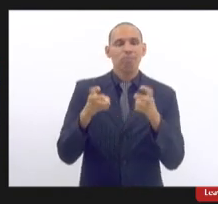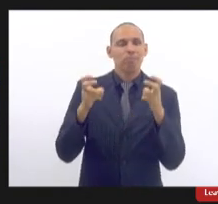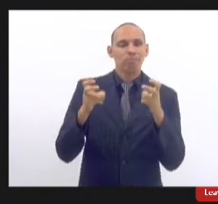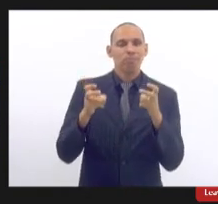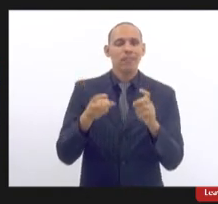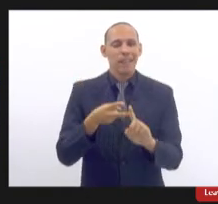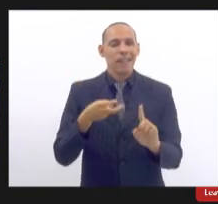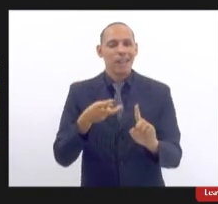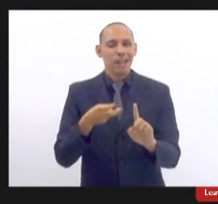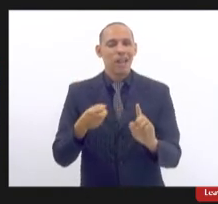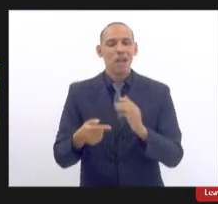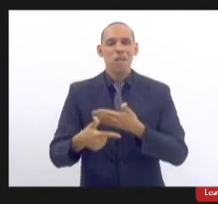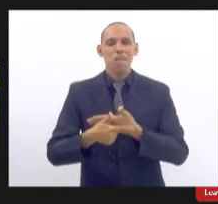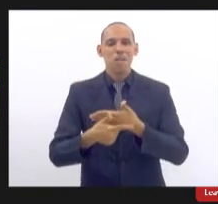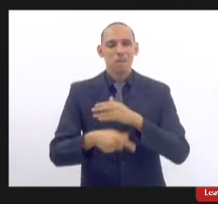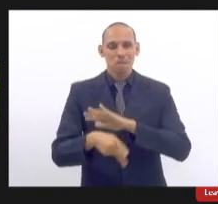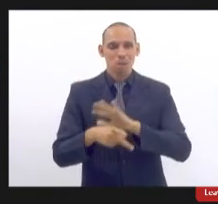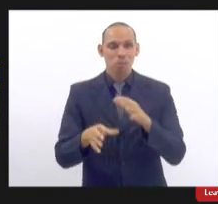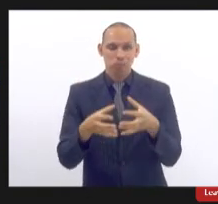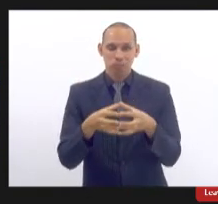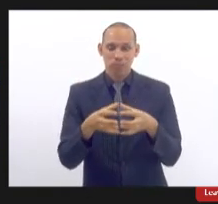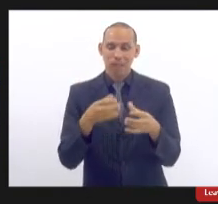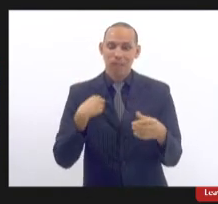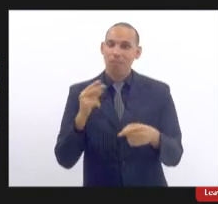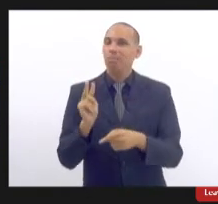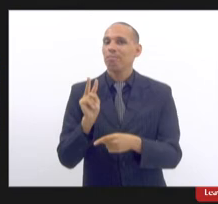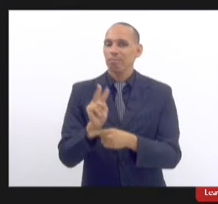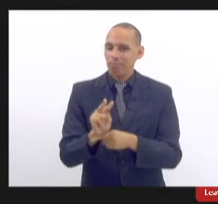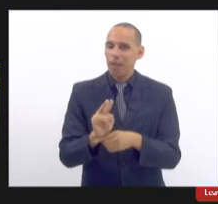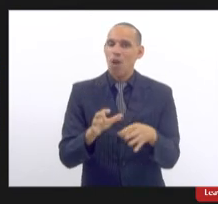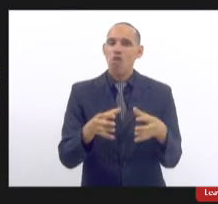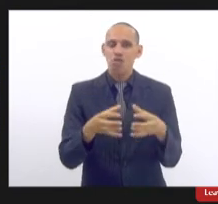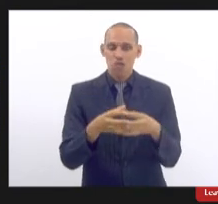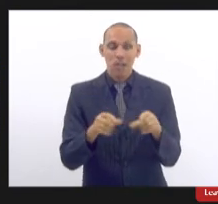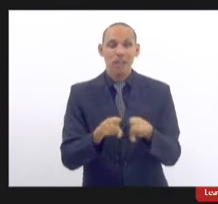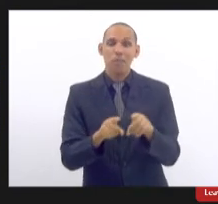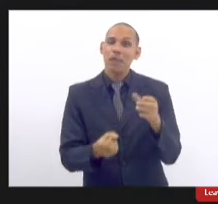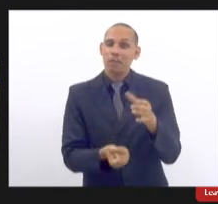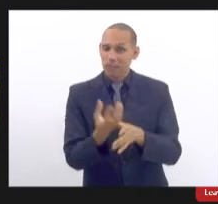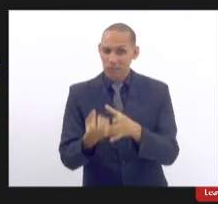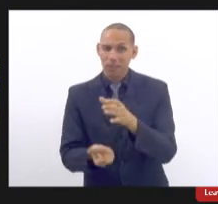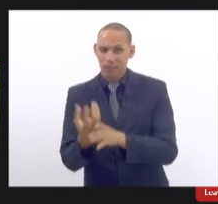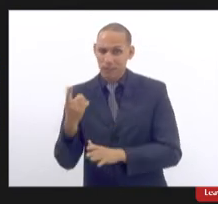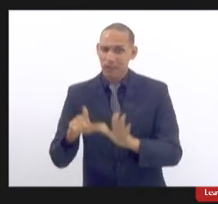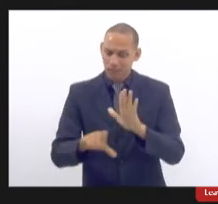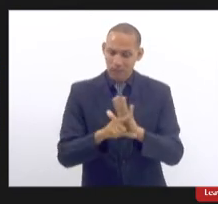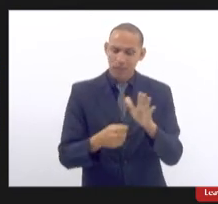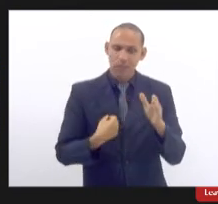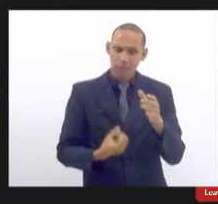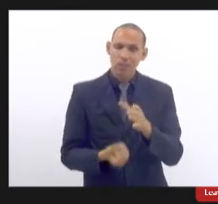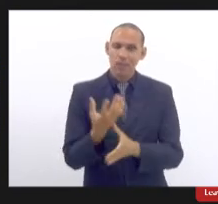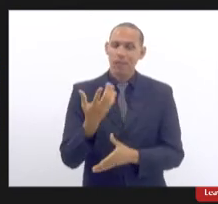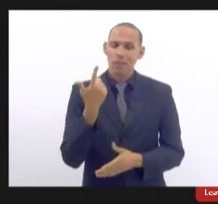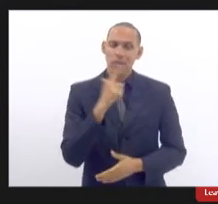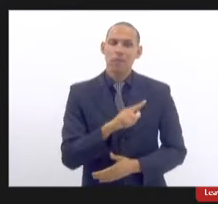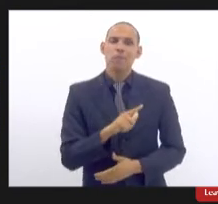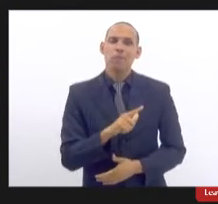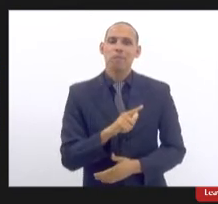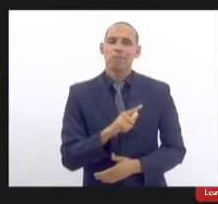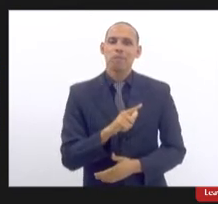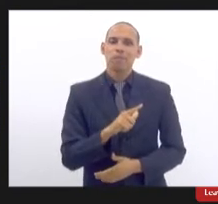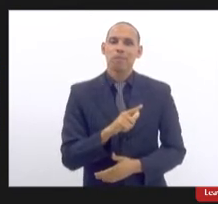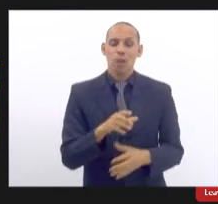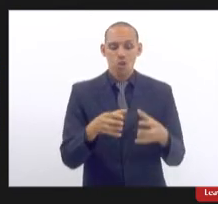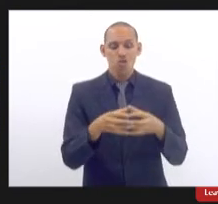eu não só sou um defensor dos conselhos como criei alguns por lei então eu criei os